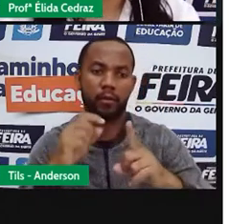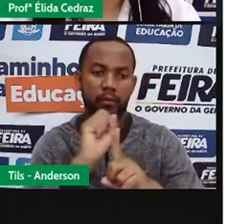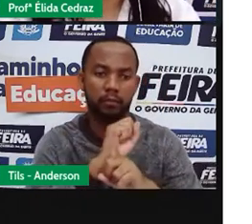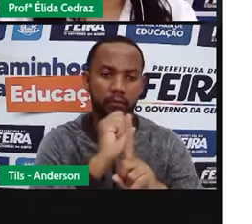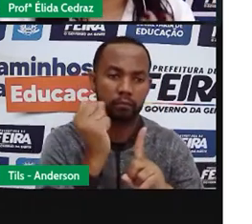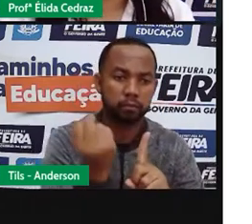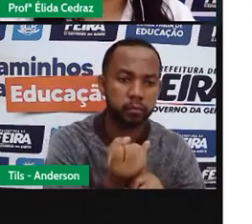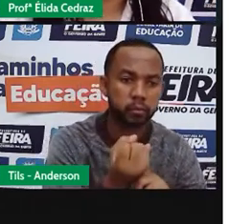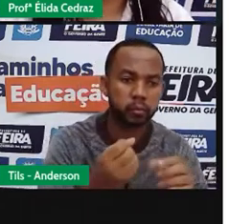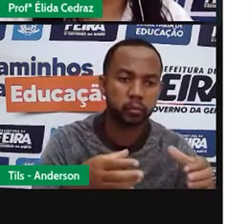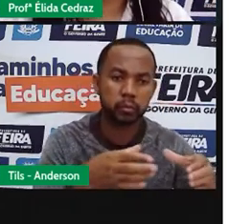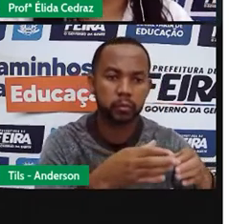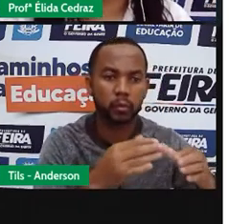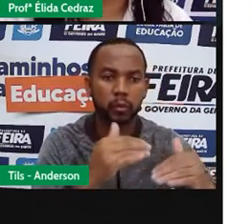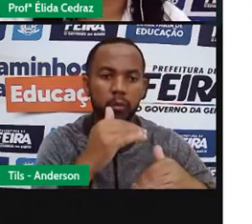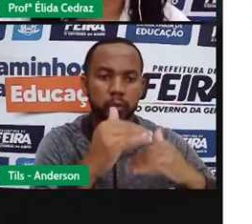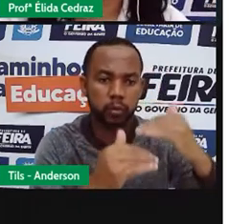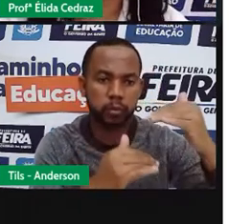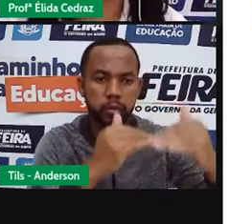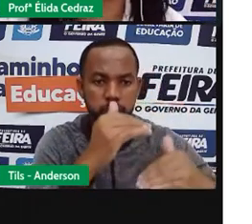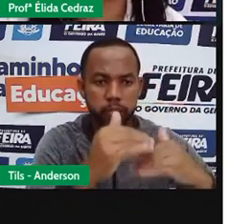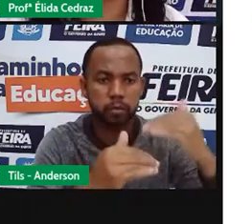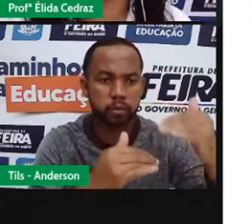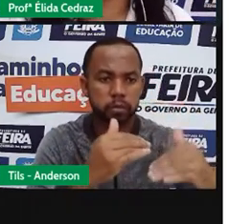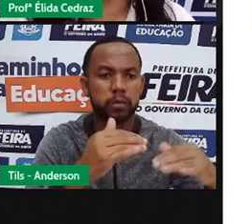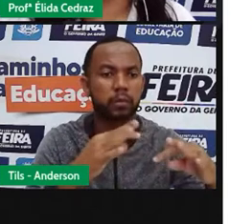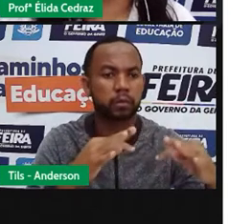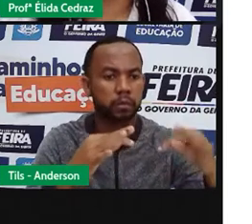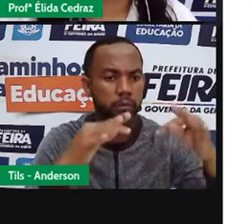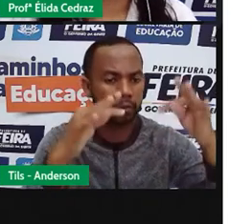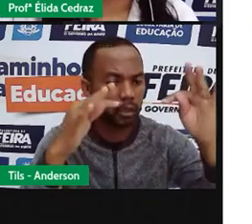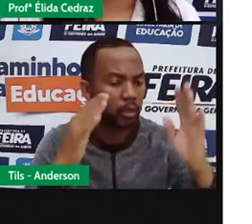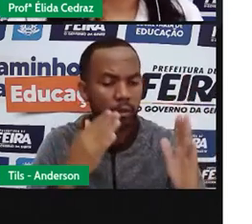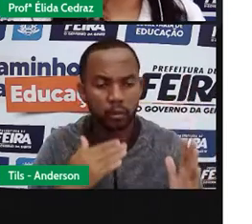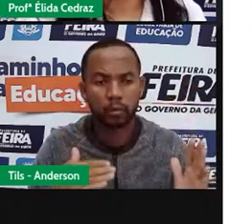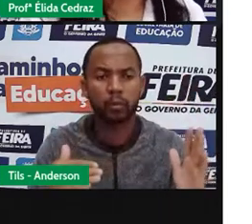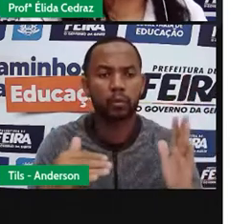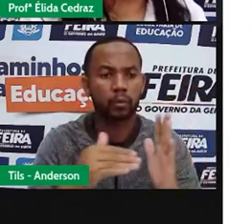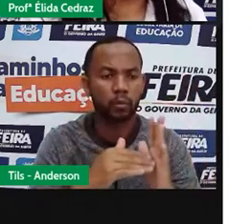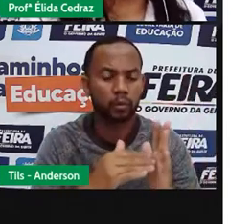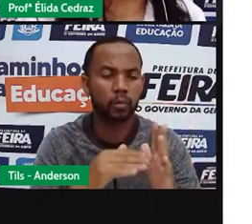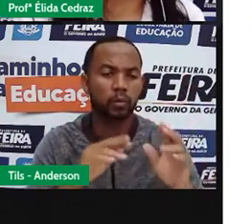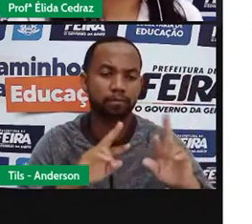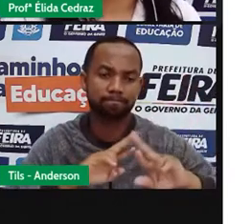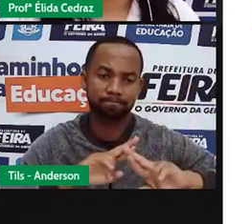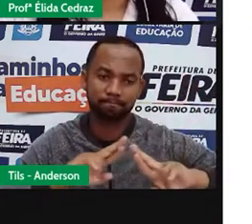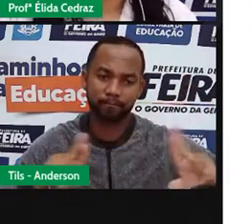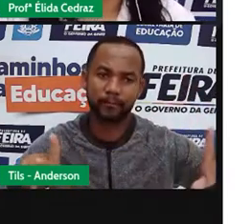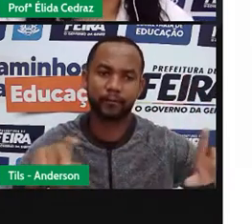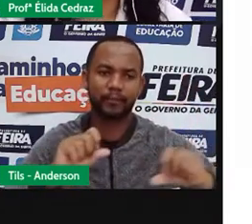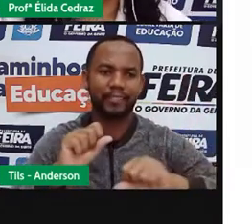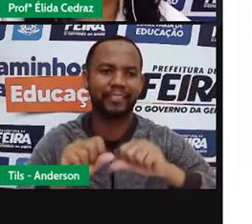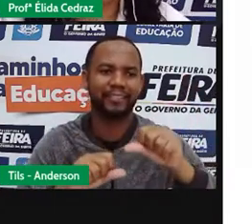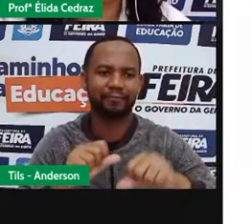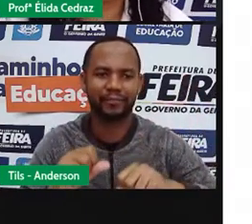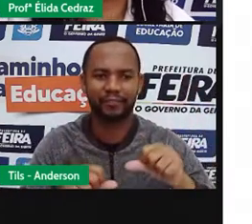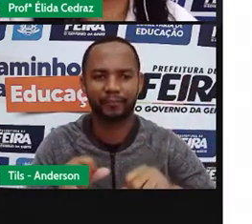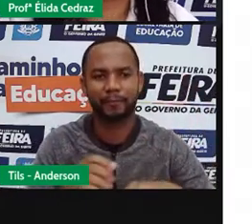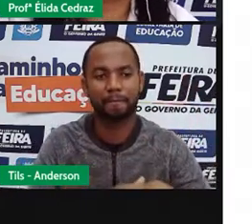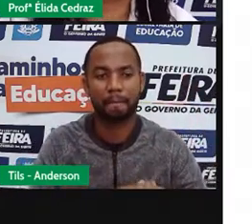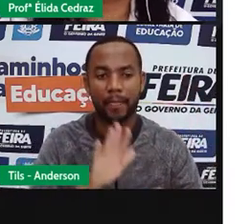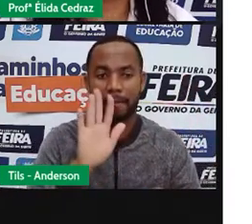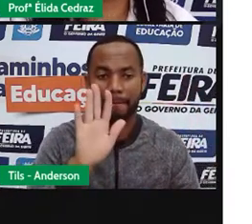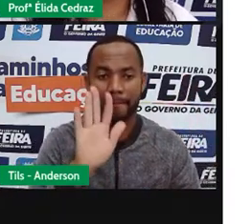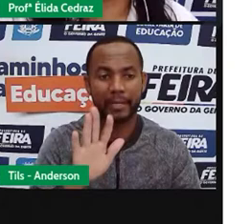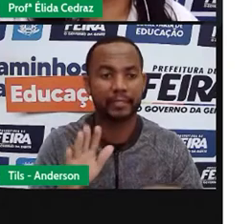evoluindo e modificando, tudo modificou. Os meios, mas o objetivo